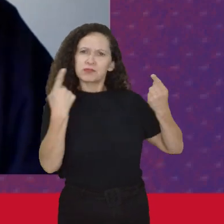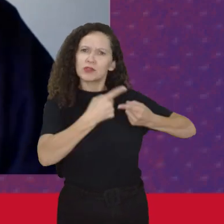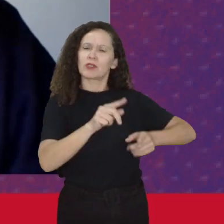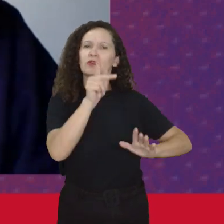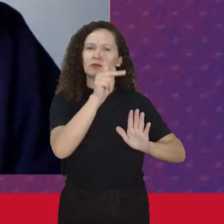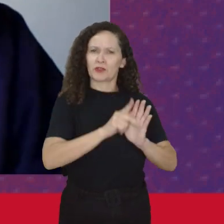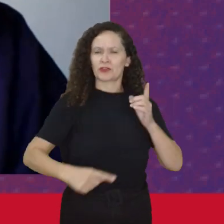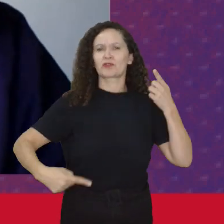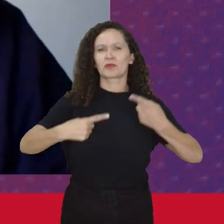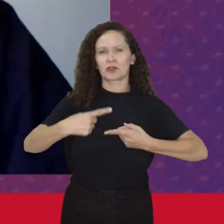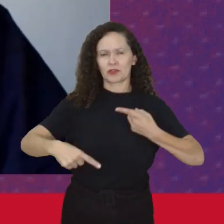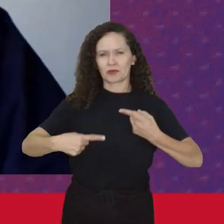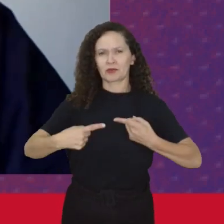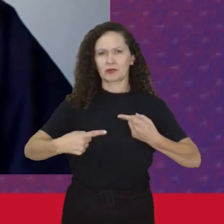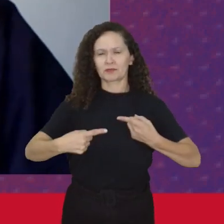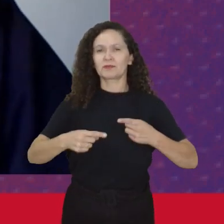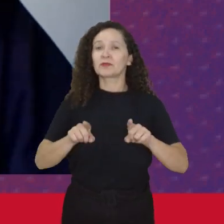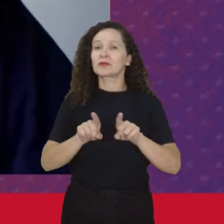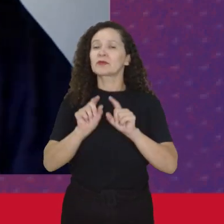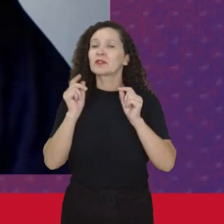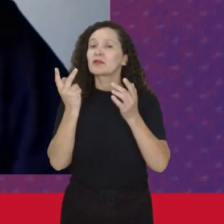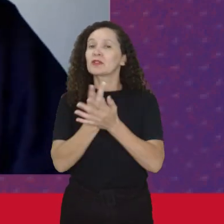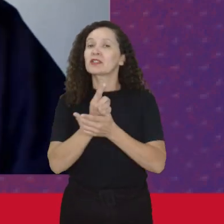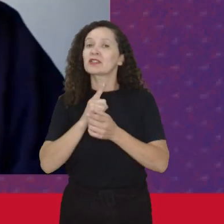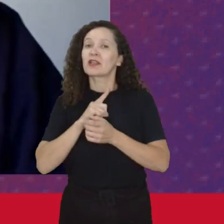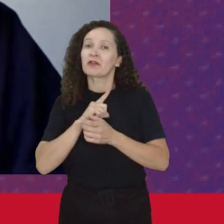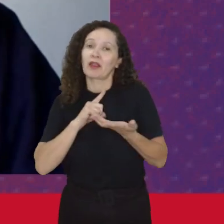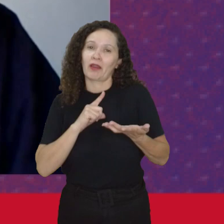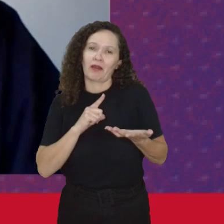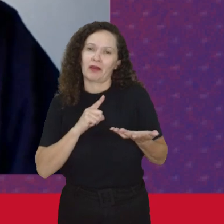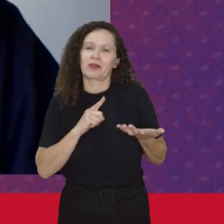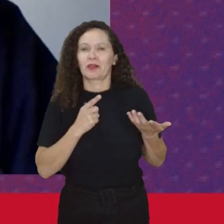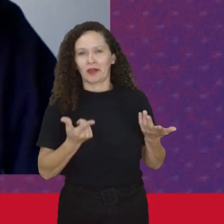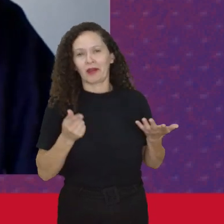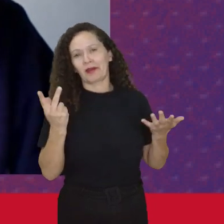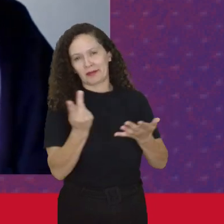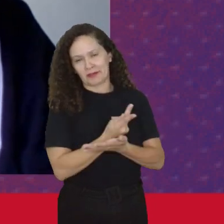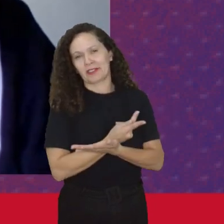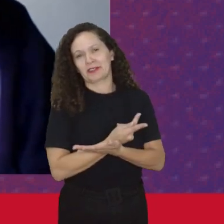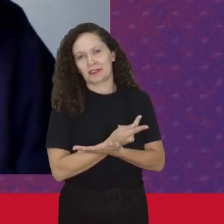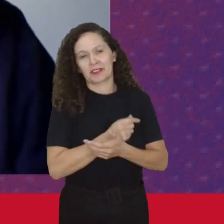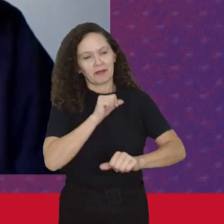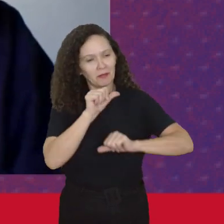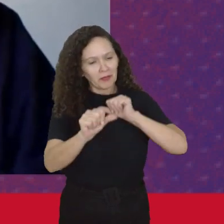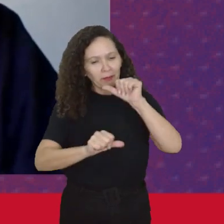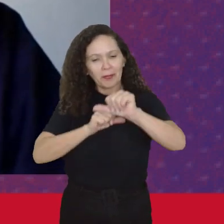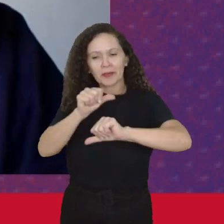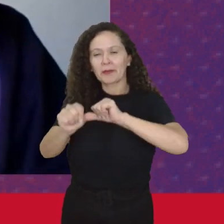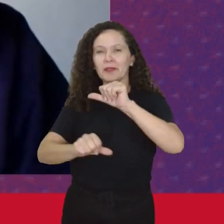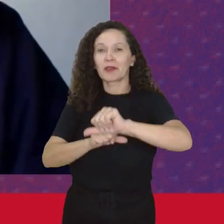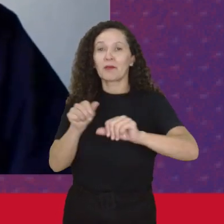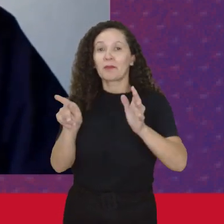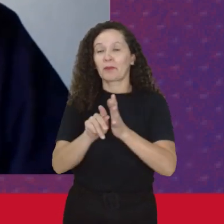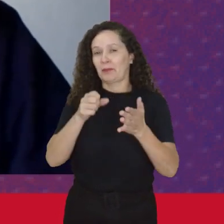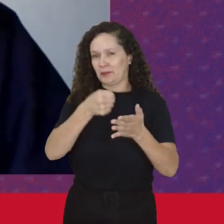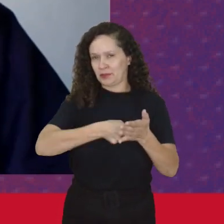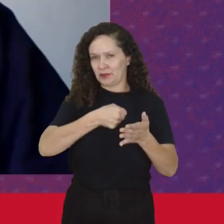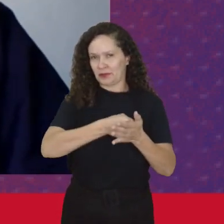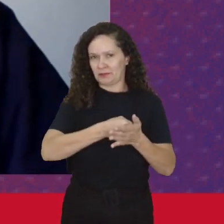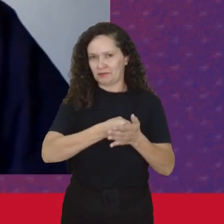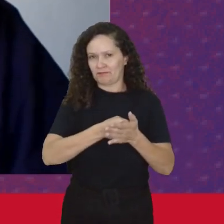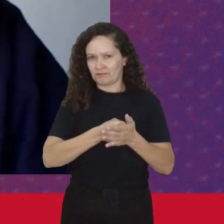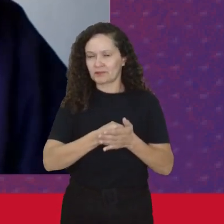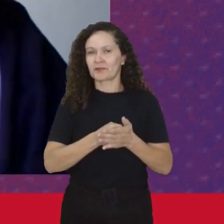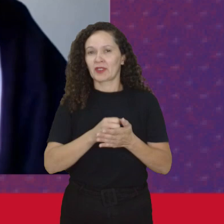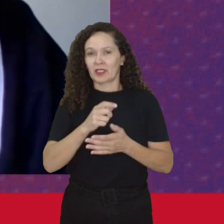políticos E que também tem uma reação E que as coisas vão se modificando À medida que vai